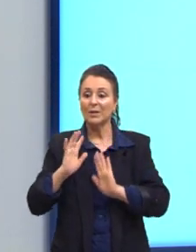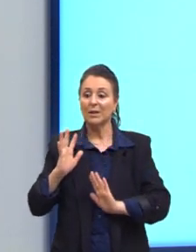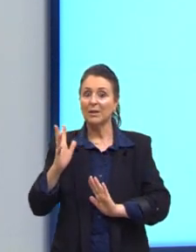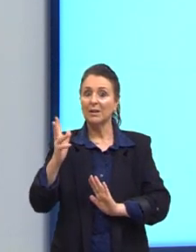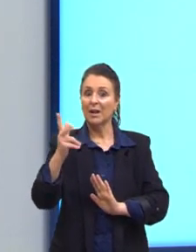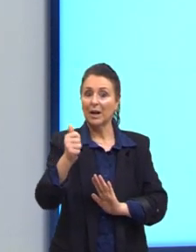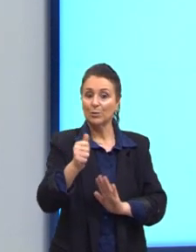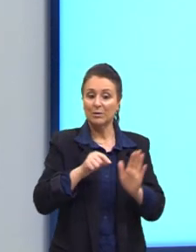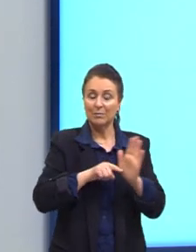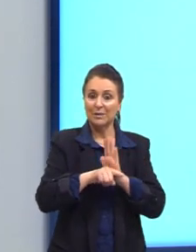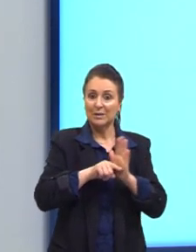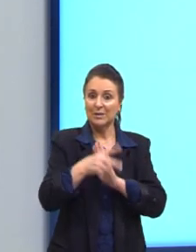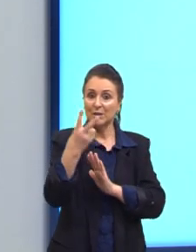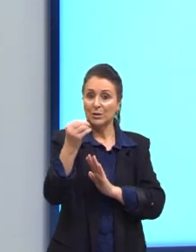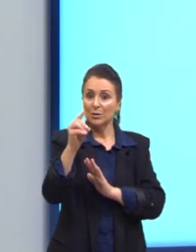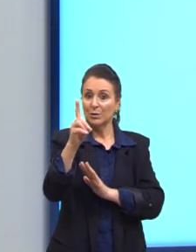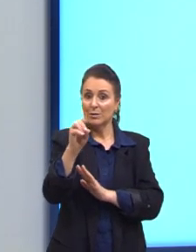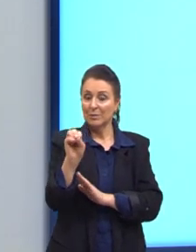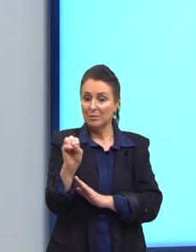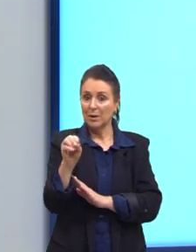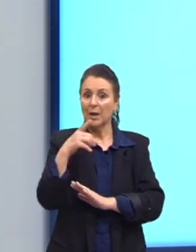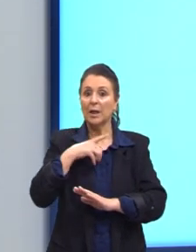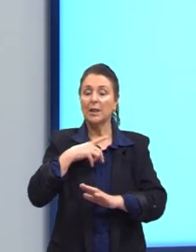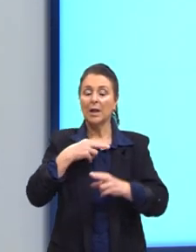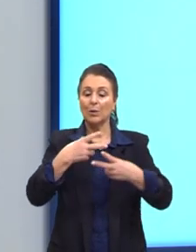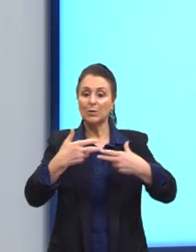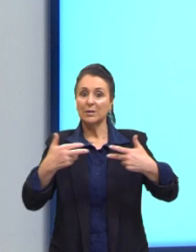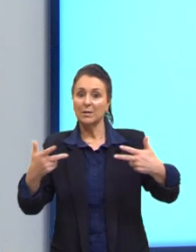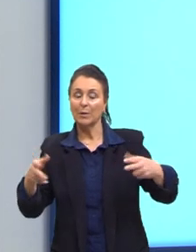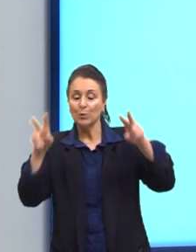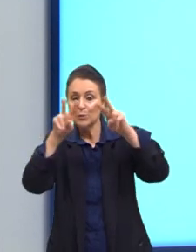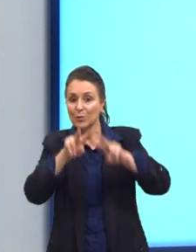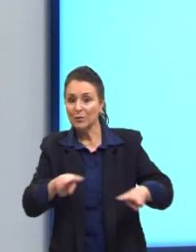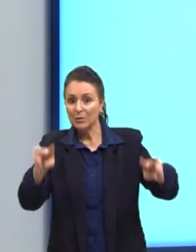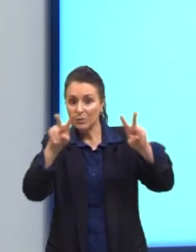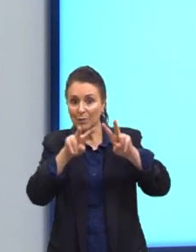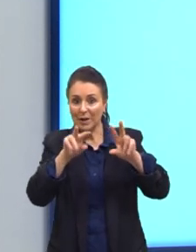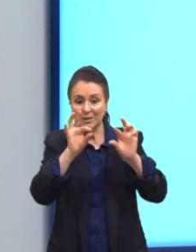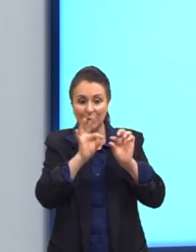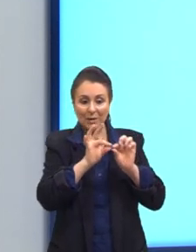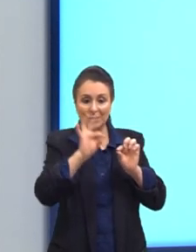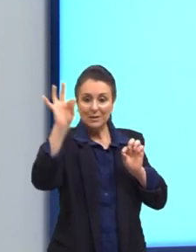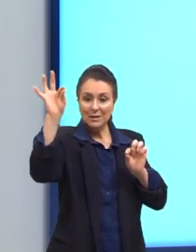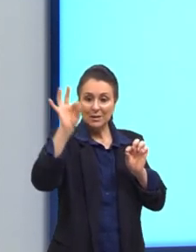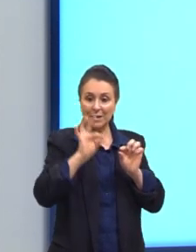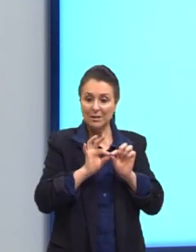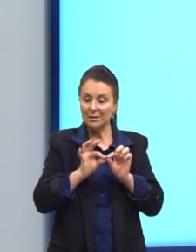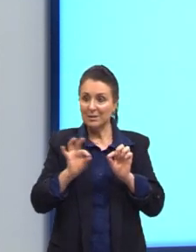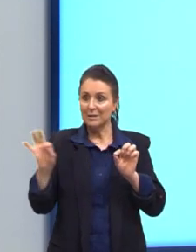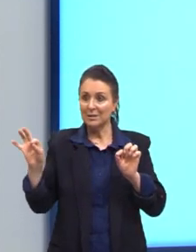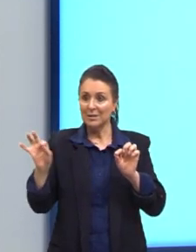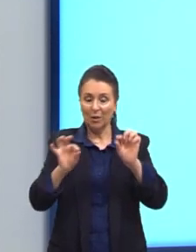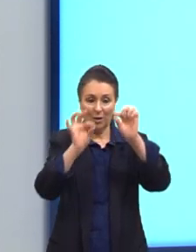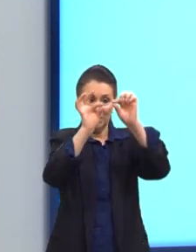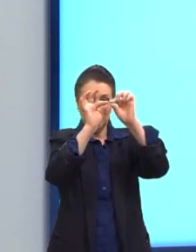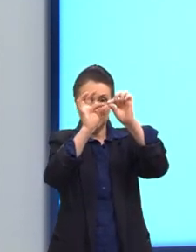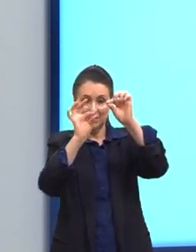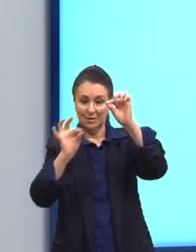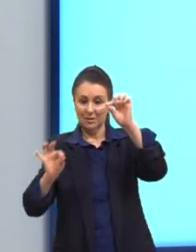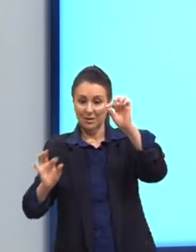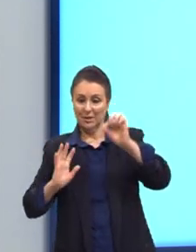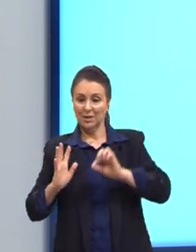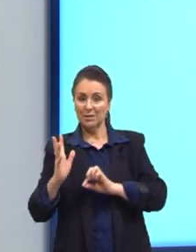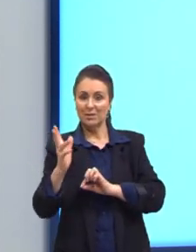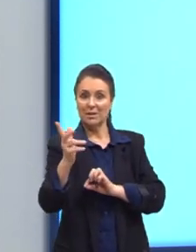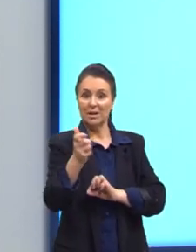A gente tem os elementos visuais, né? Que são aqui essas linhas, por exemplo. E a gente tem os dados